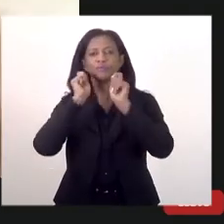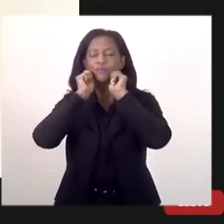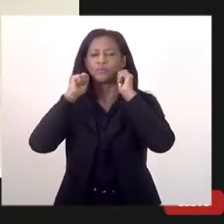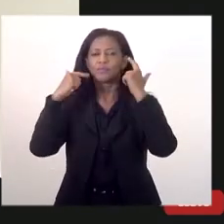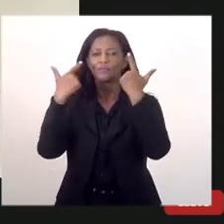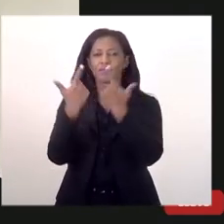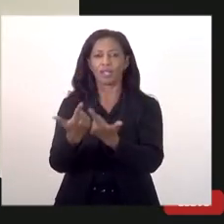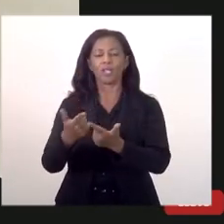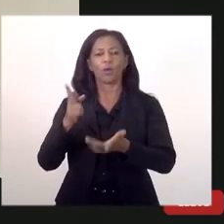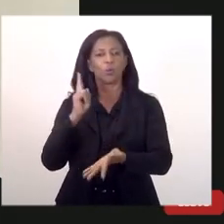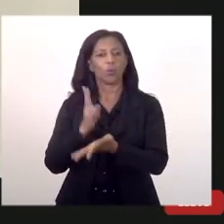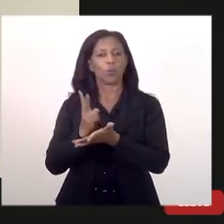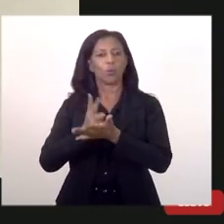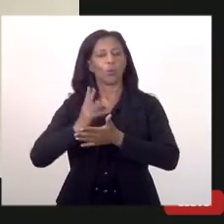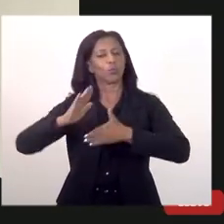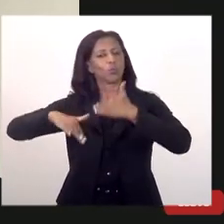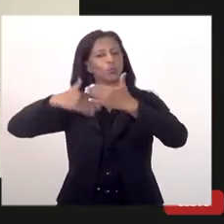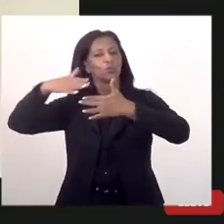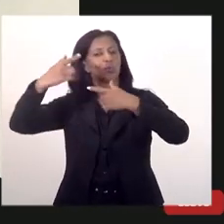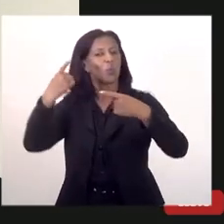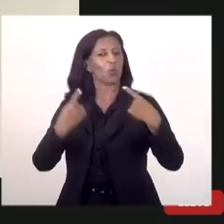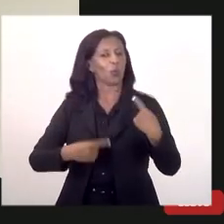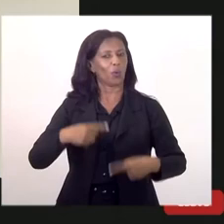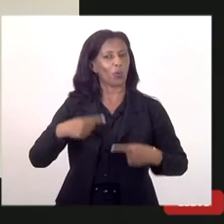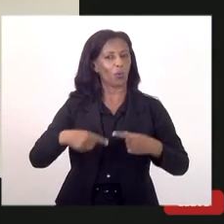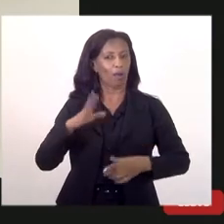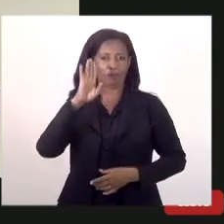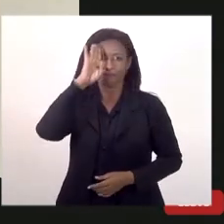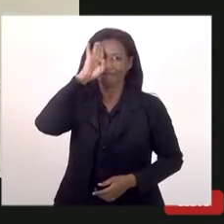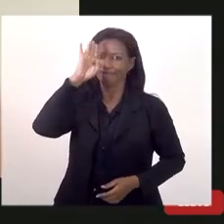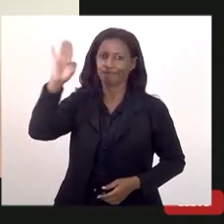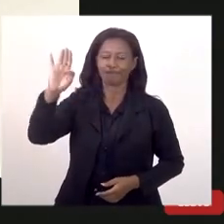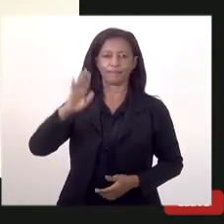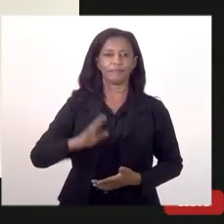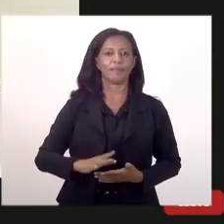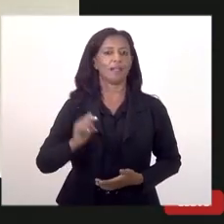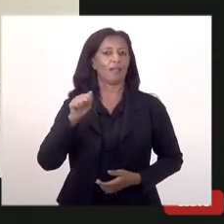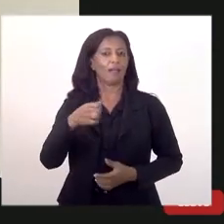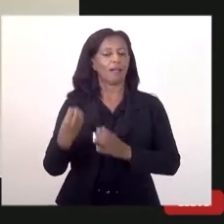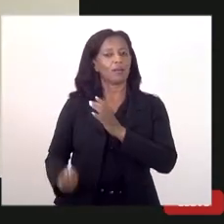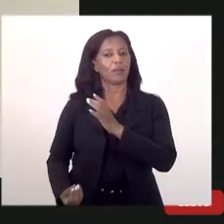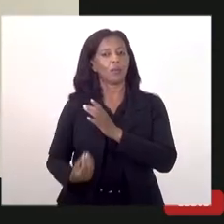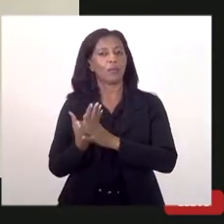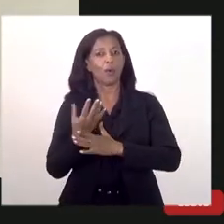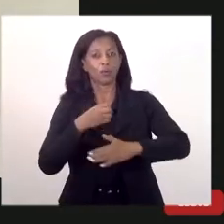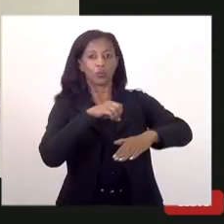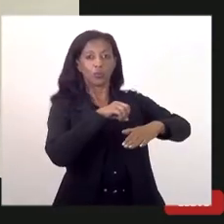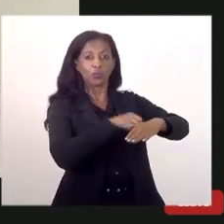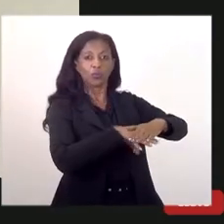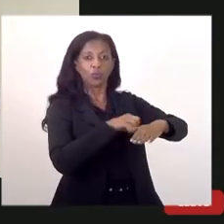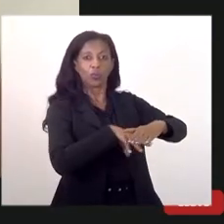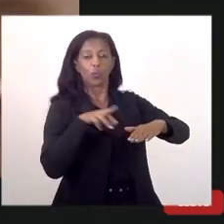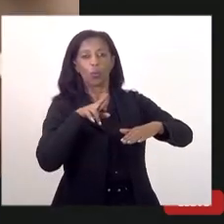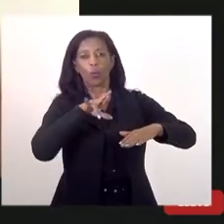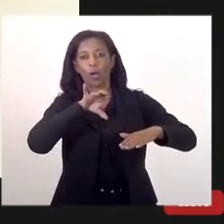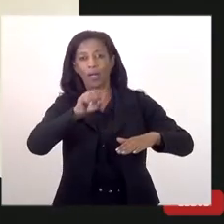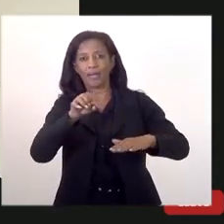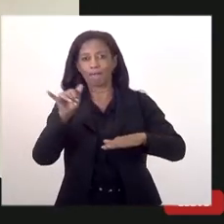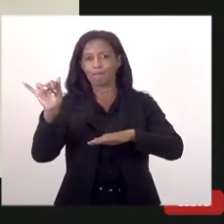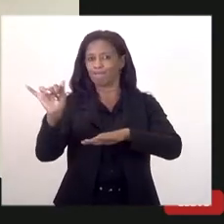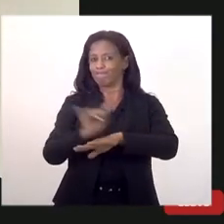contribuir com a discussão de desenvolvimento acho que isso é essencial a criação do fundo soberano ela é algo